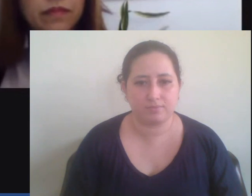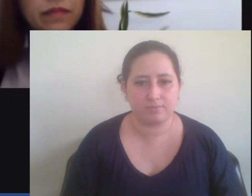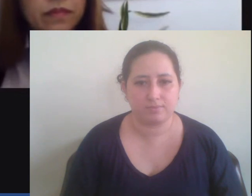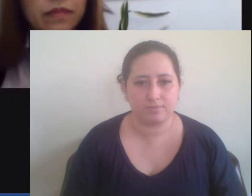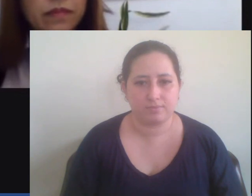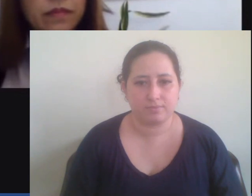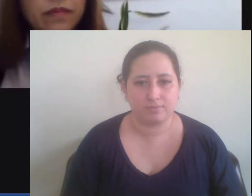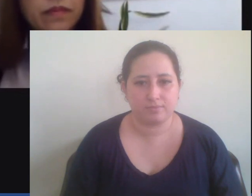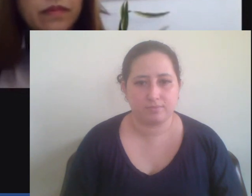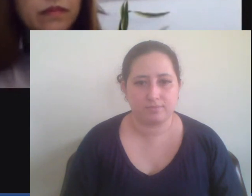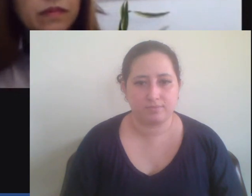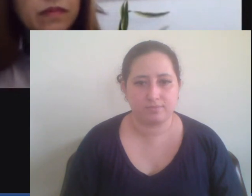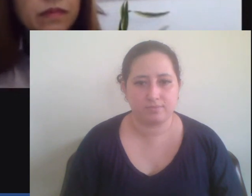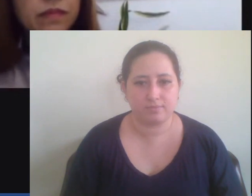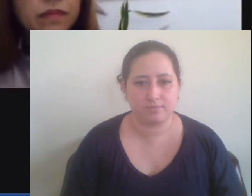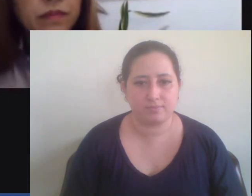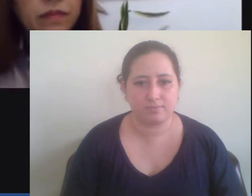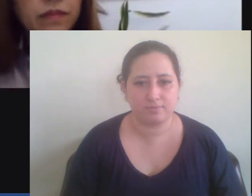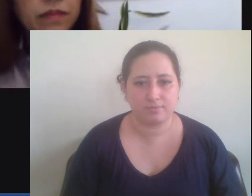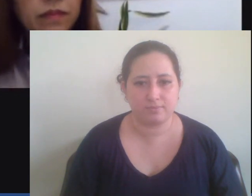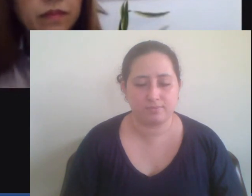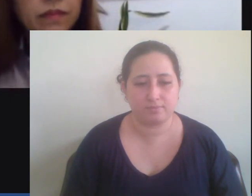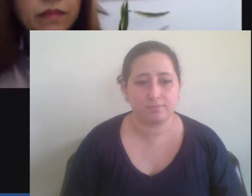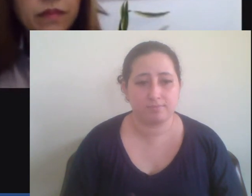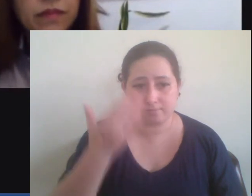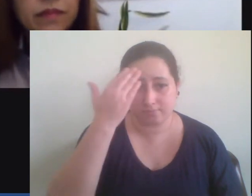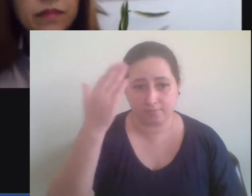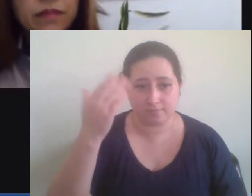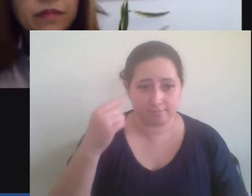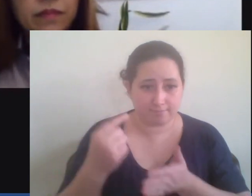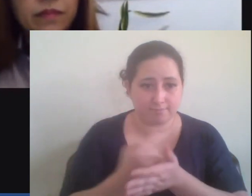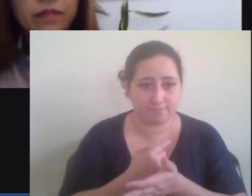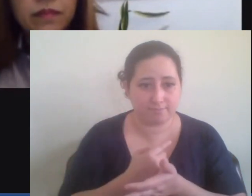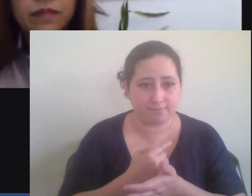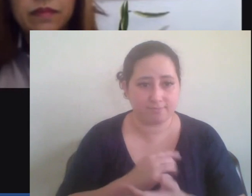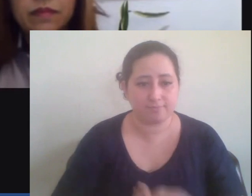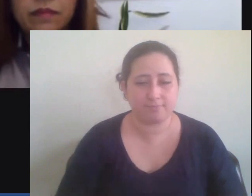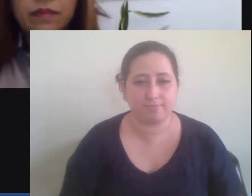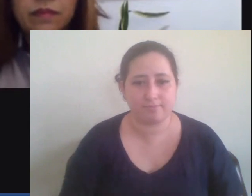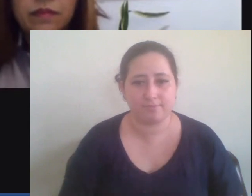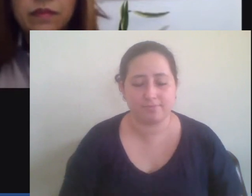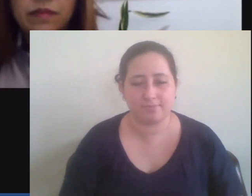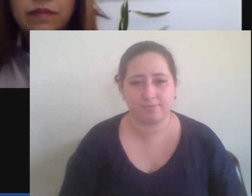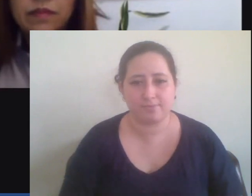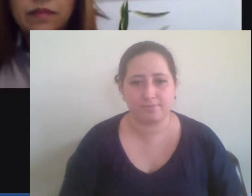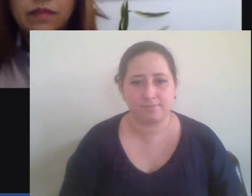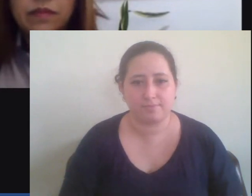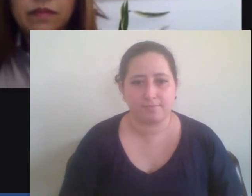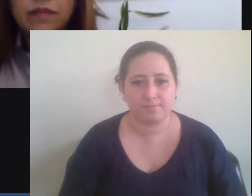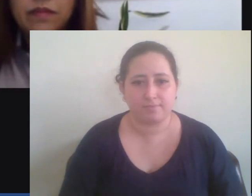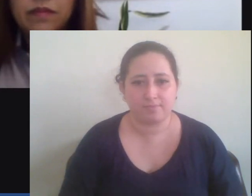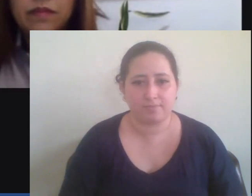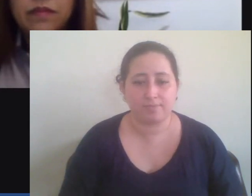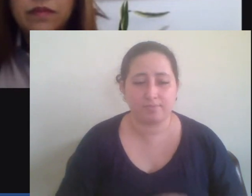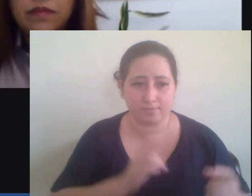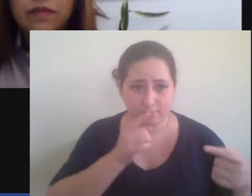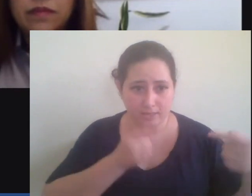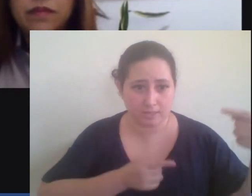obrigado aí pela pergunta então essa discussão